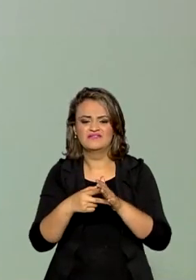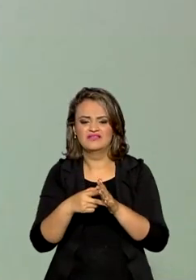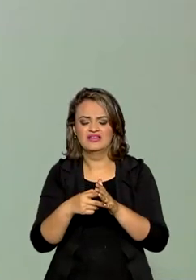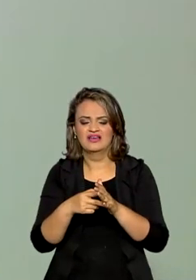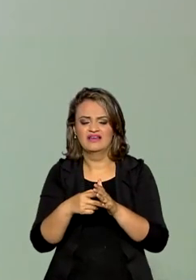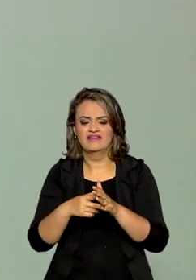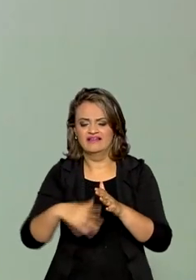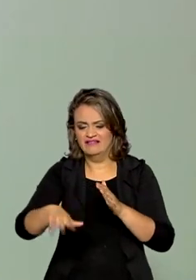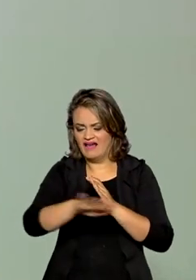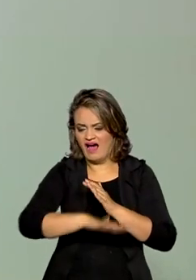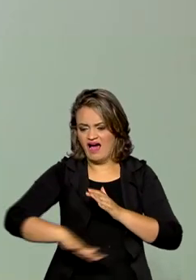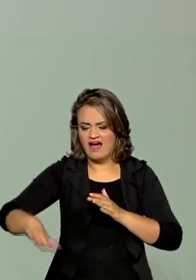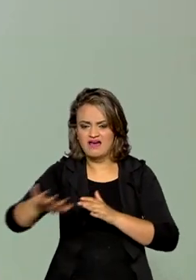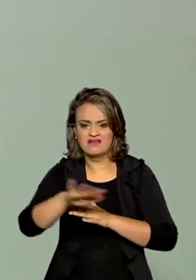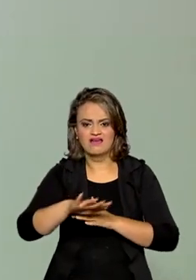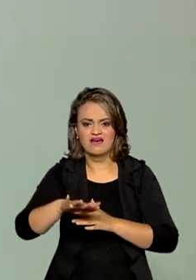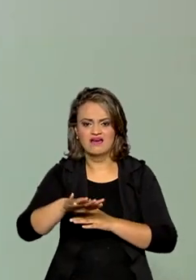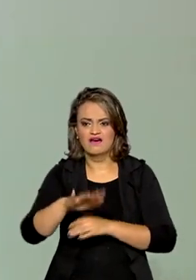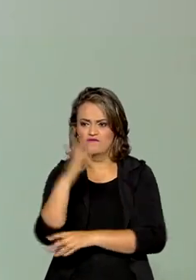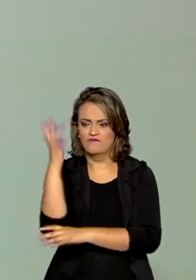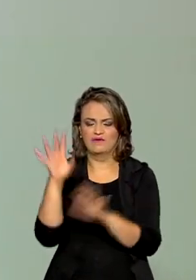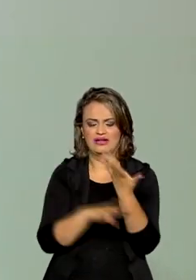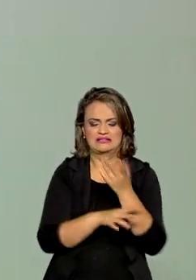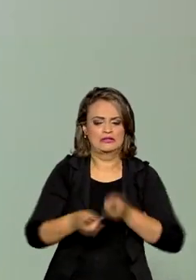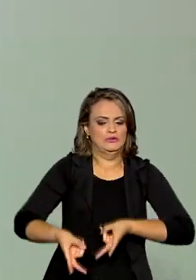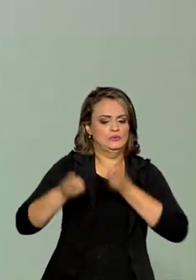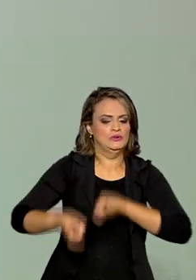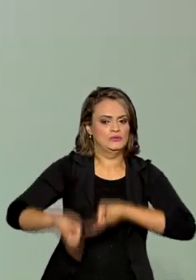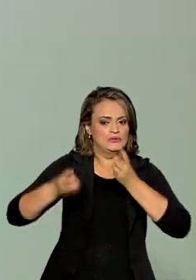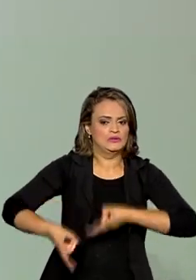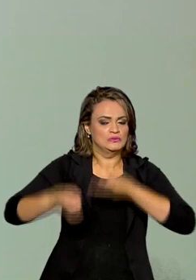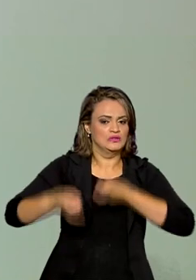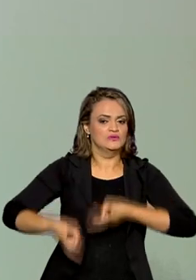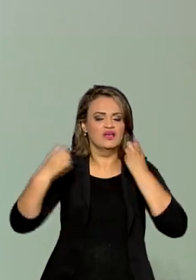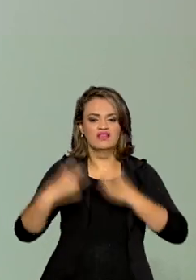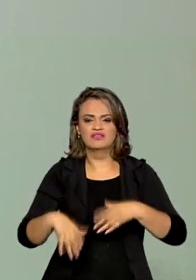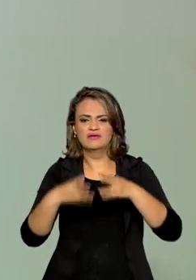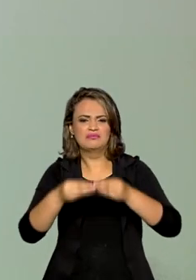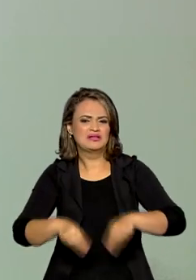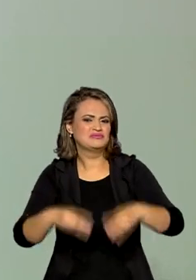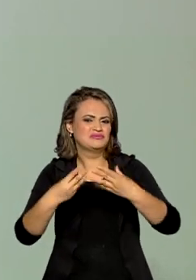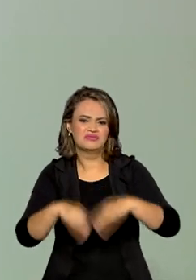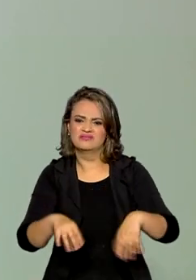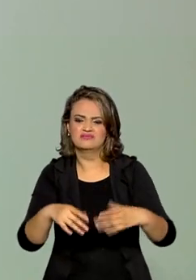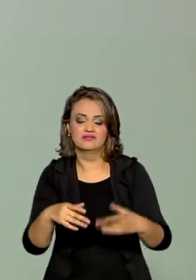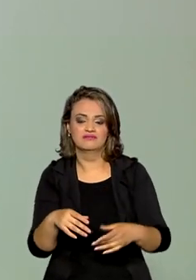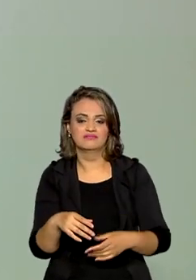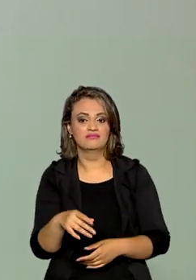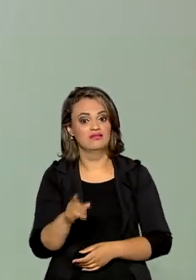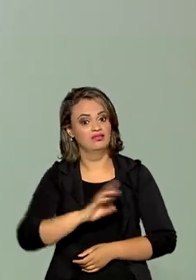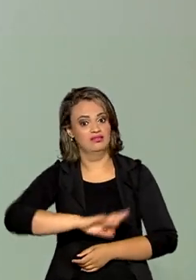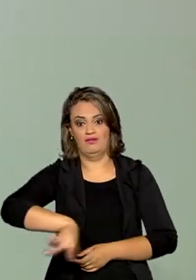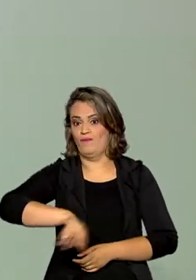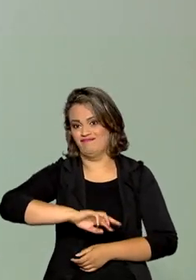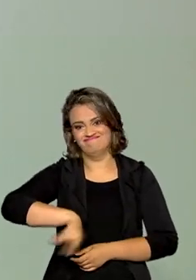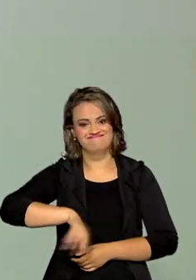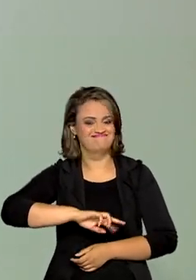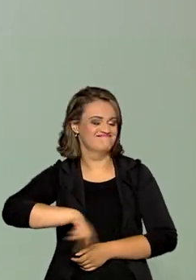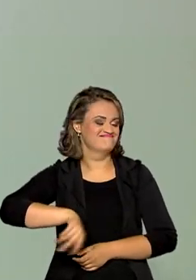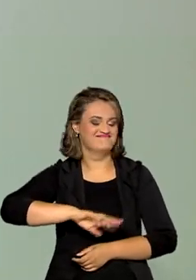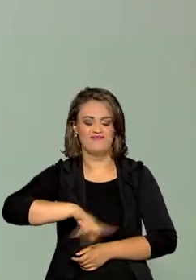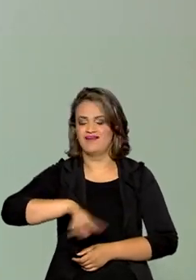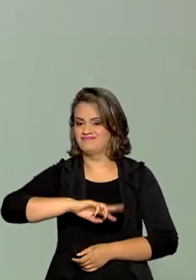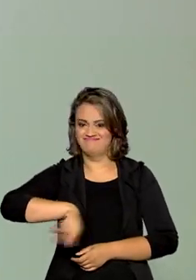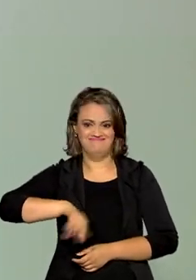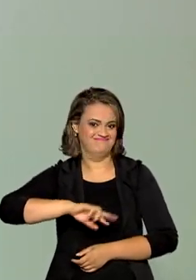pressionamento em relação às florestas, áreas com vegetação nativa, etc. Isso não é verdade, isso